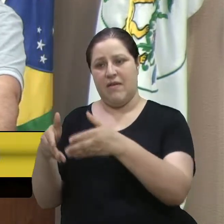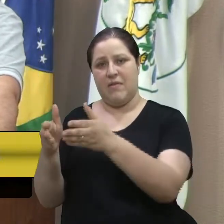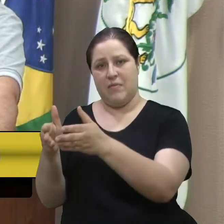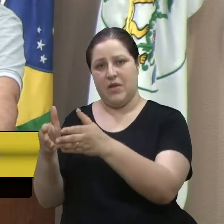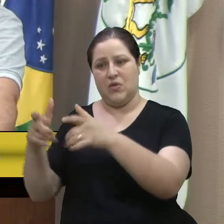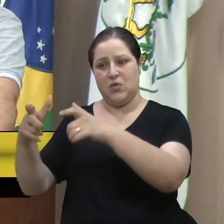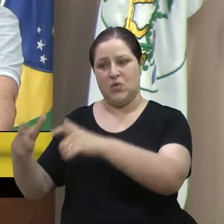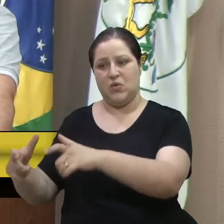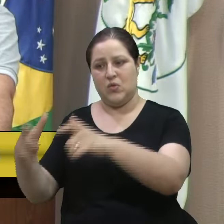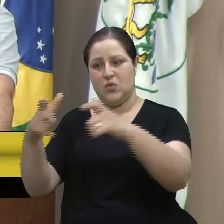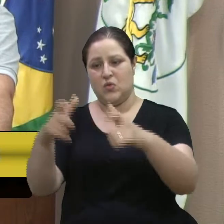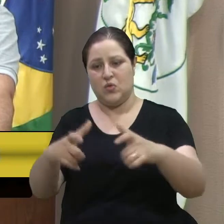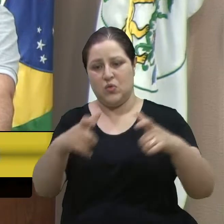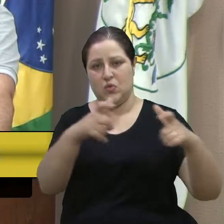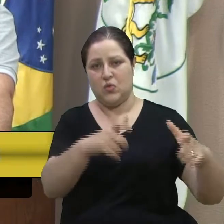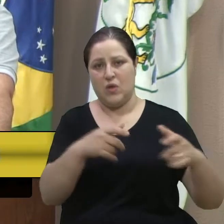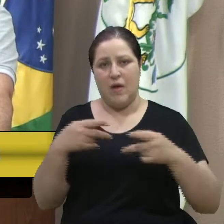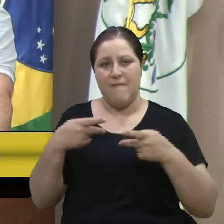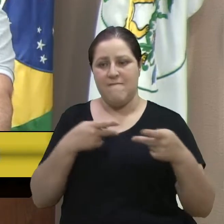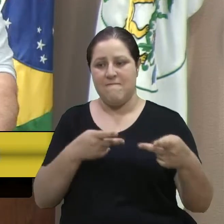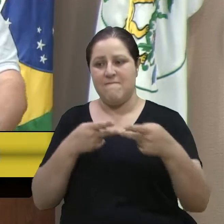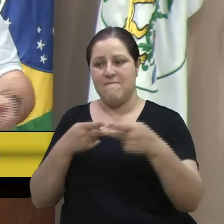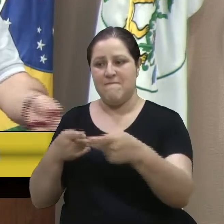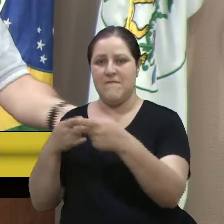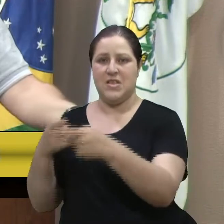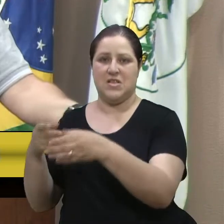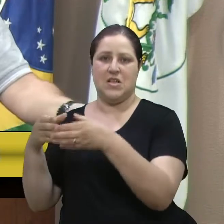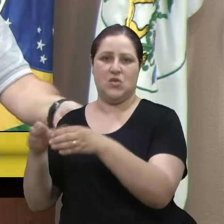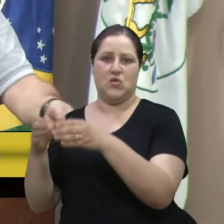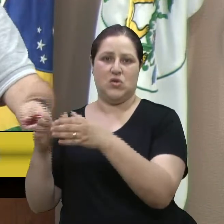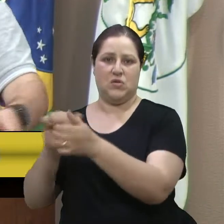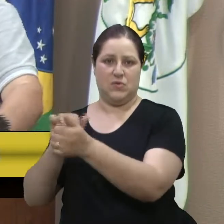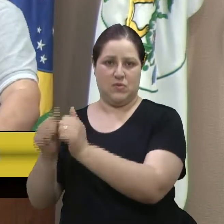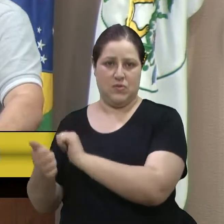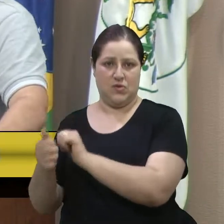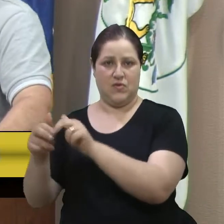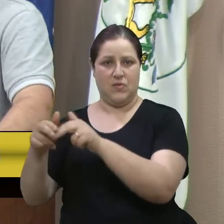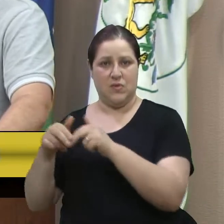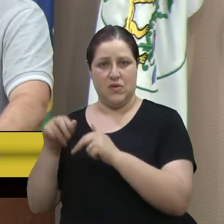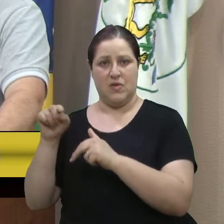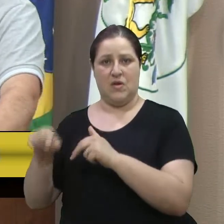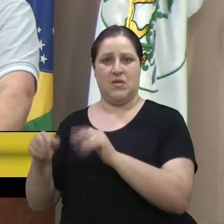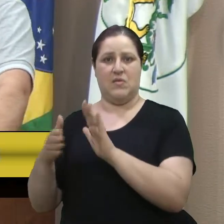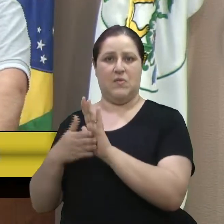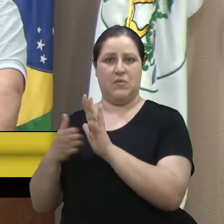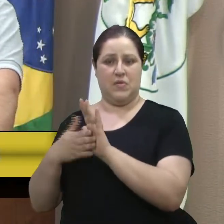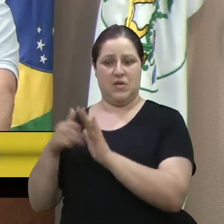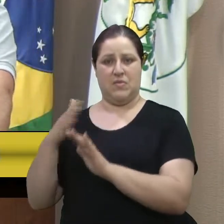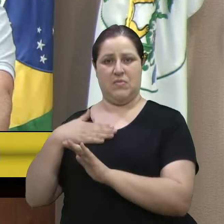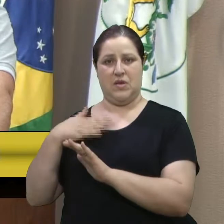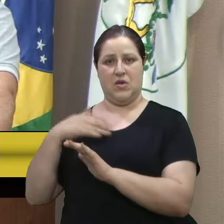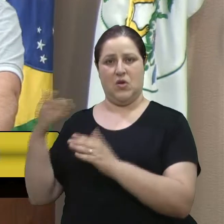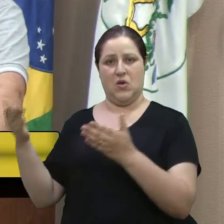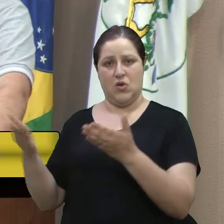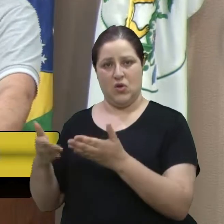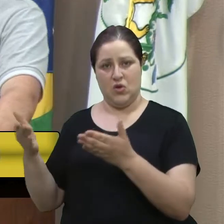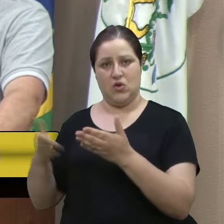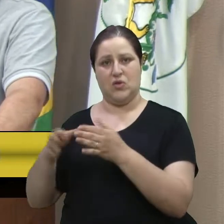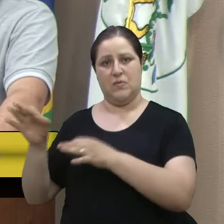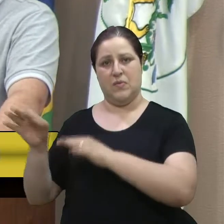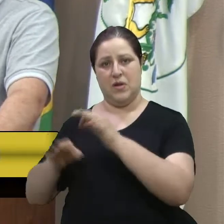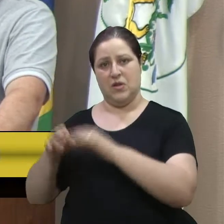desenvolver possibilidades voltadas para o turismo esportivo. E foram essas as emendas apresentadas por mim hoje no Plano Municipal de Turismo,